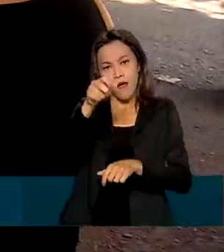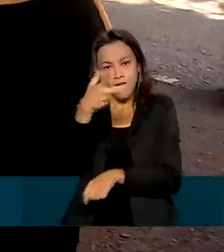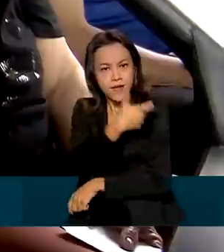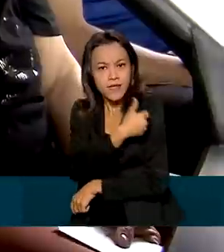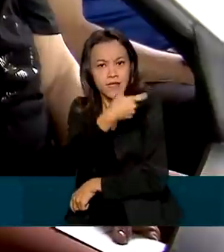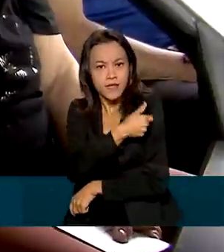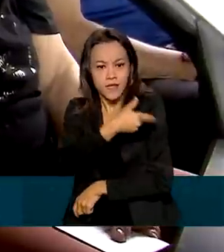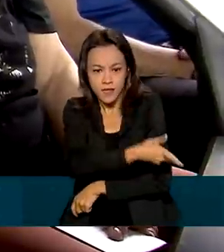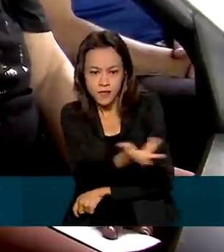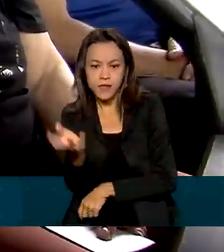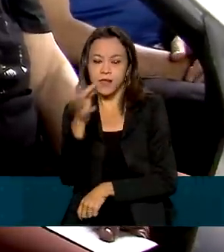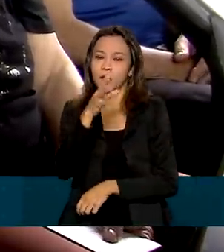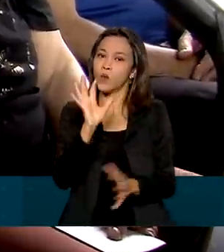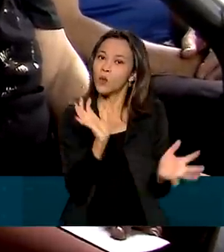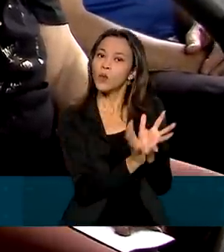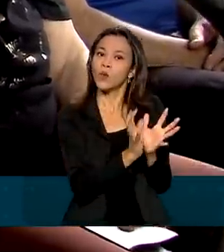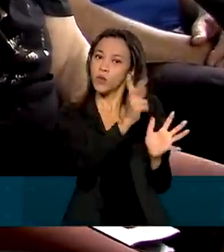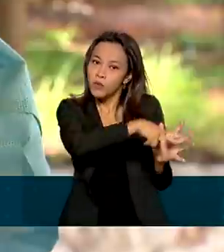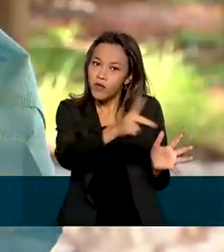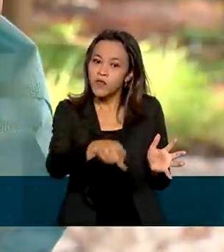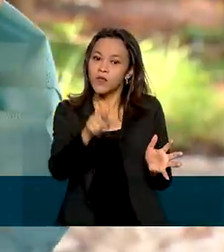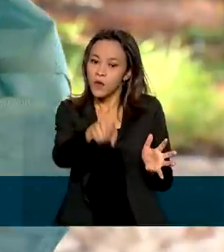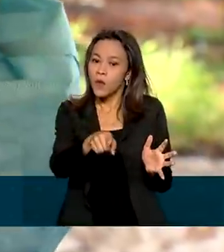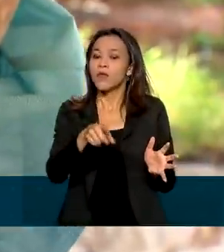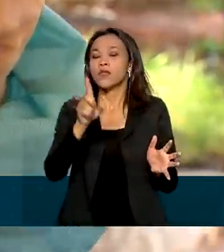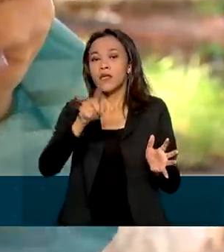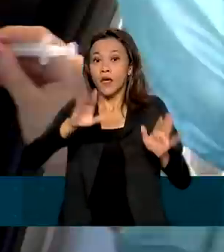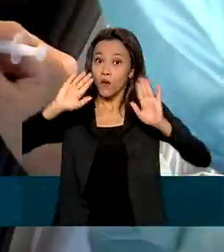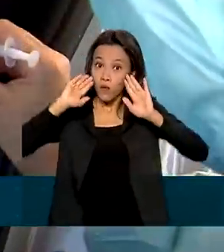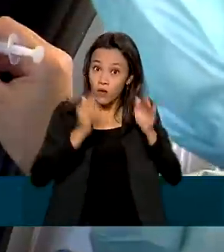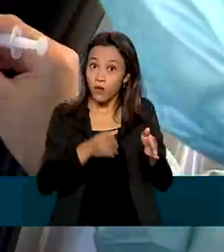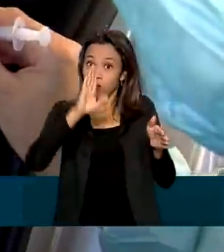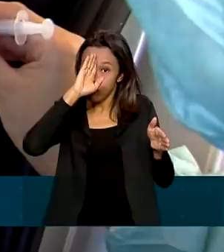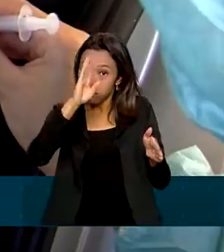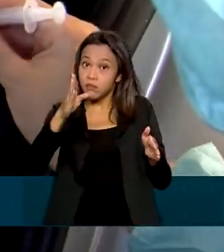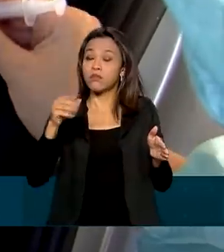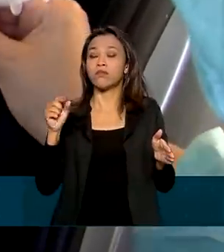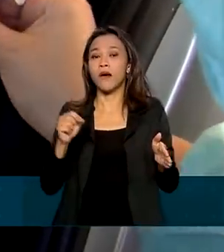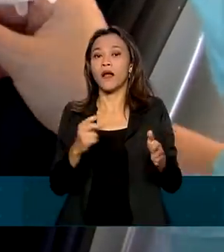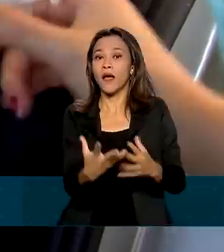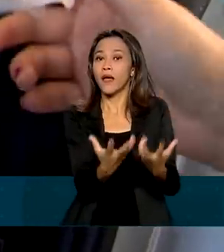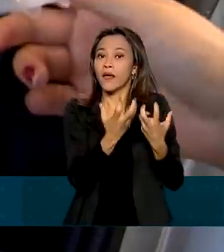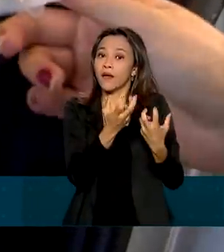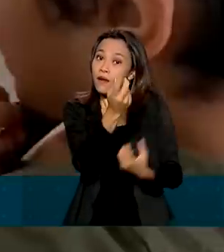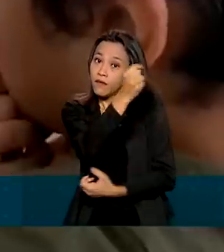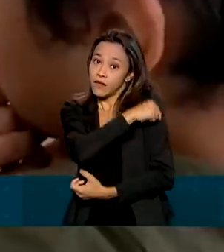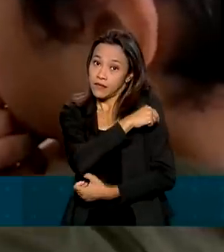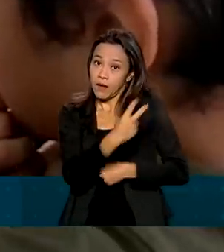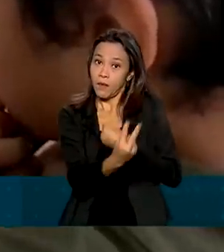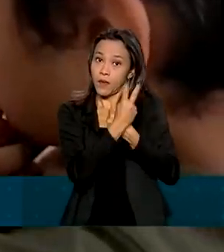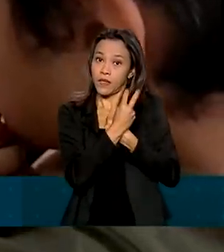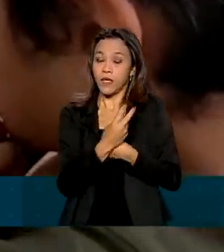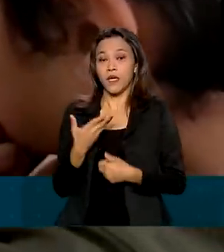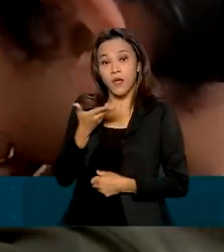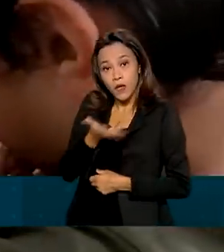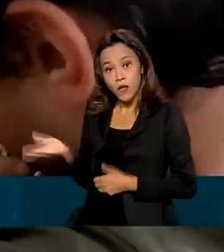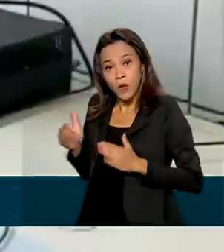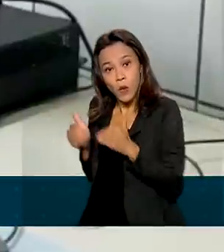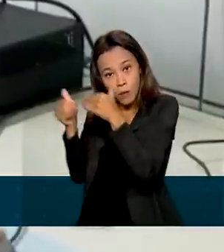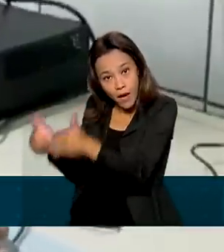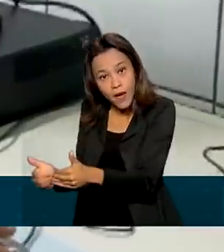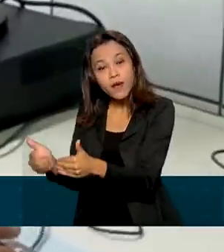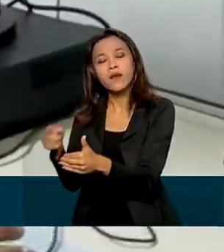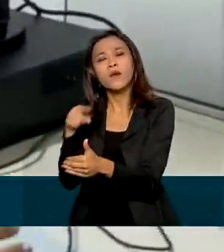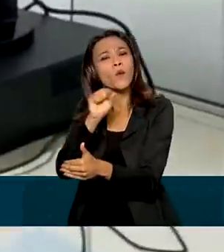incluídos como grupo prioritário no Programa Nacional de Imunizações para Receber as Vacinas, o MEC colocou em prática